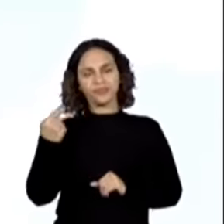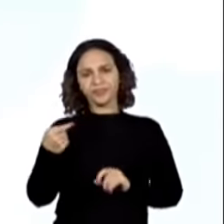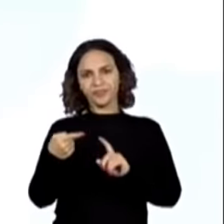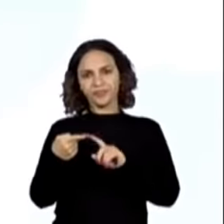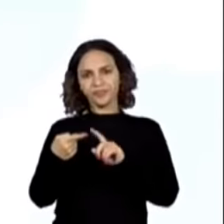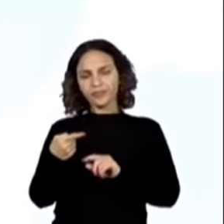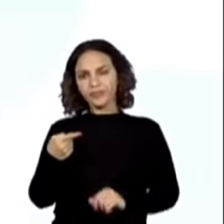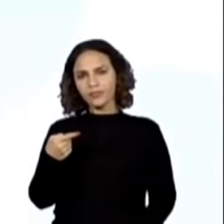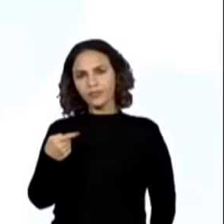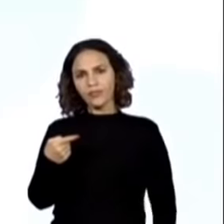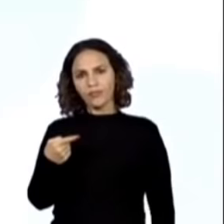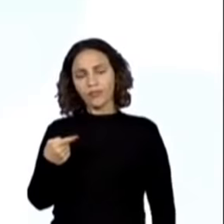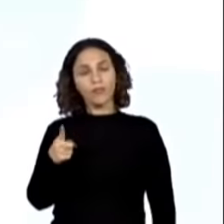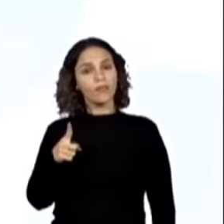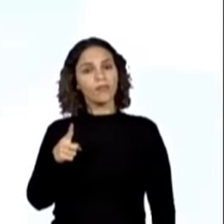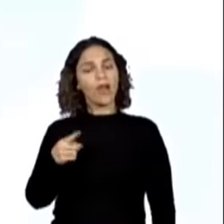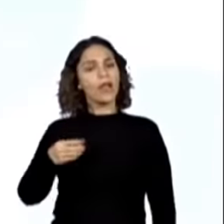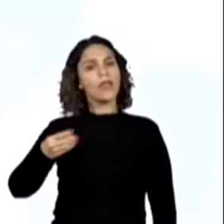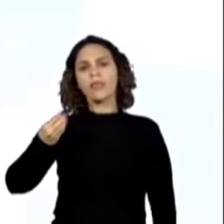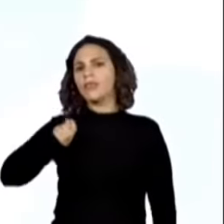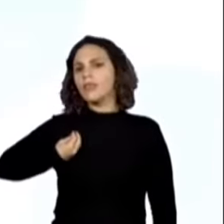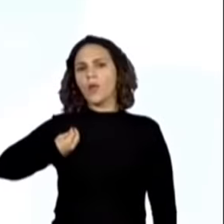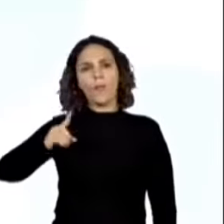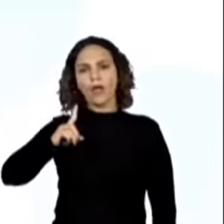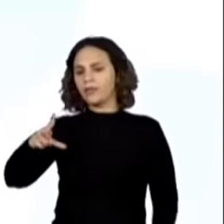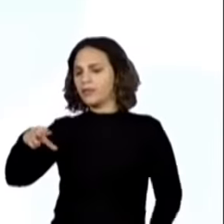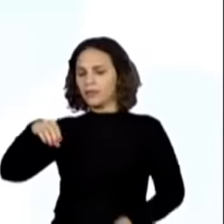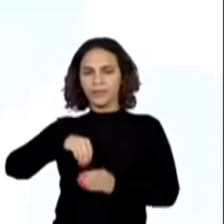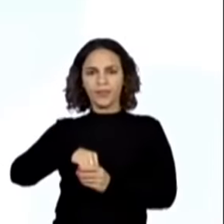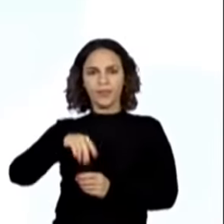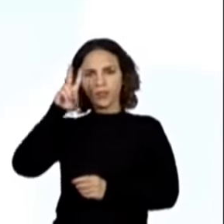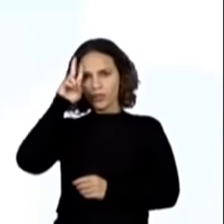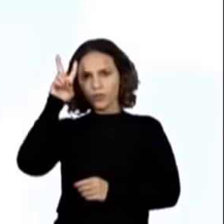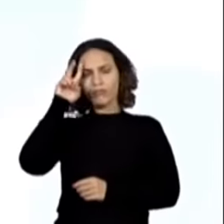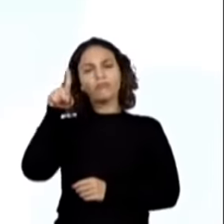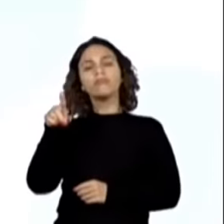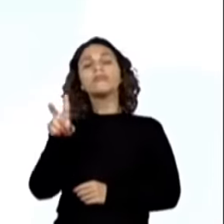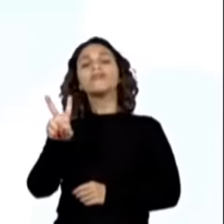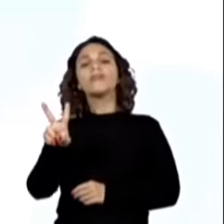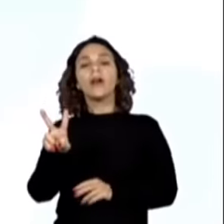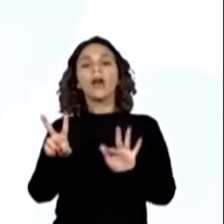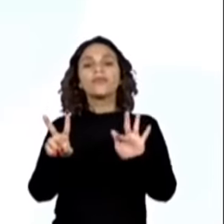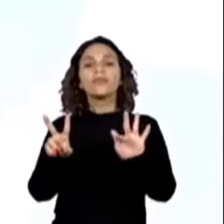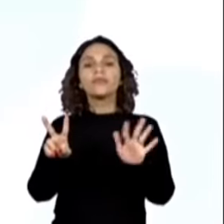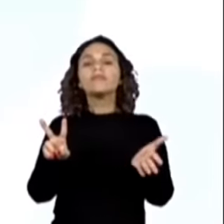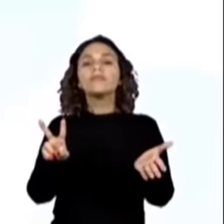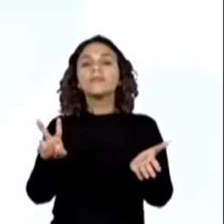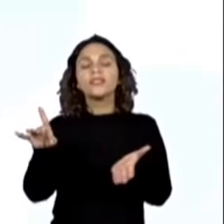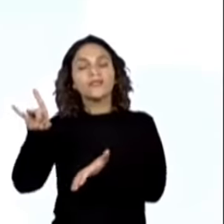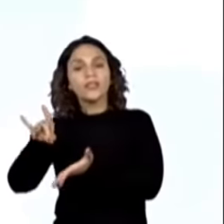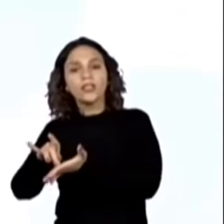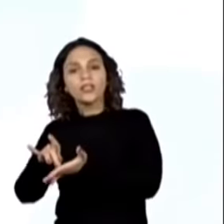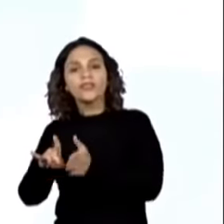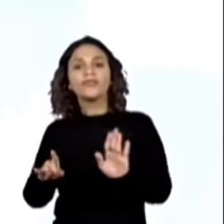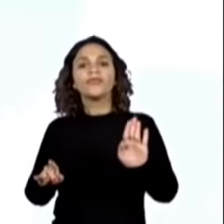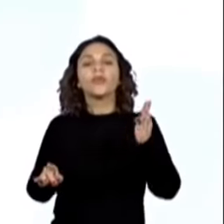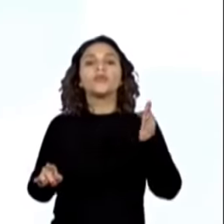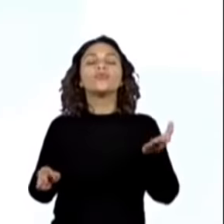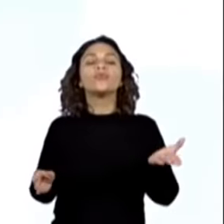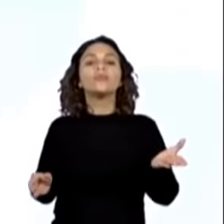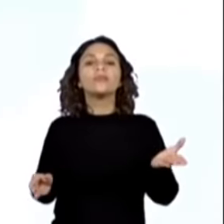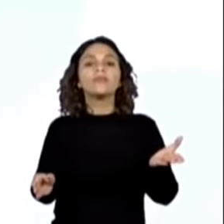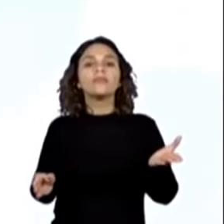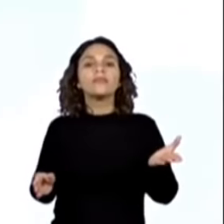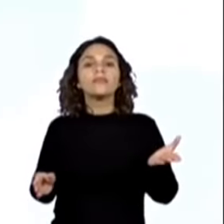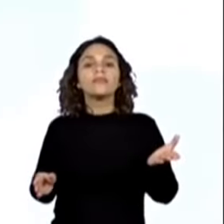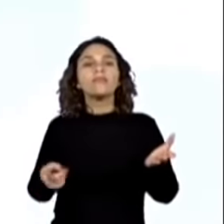Primeiro, o narrador não participa da história. Verdadeiro ou falso? Vamos pensar assim, nós vamos marcar um X, mas eu quero